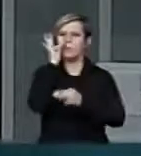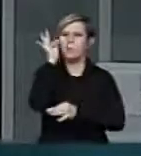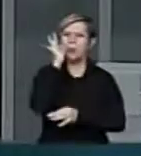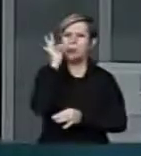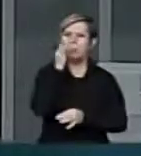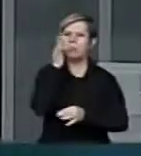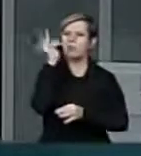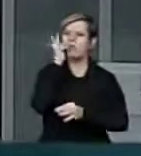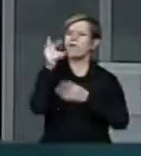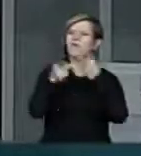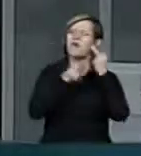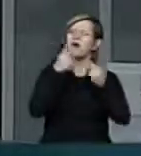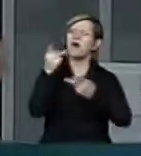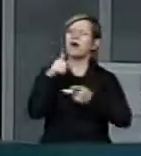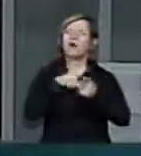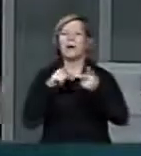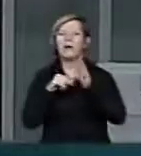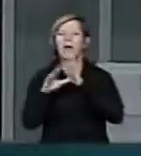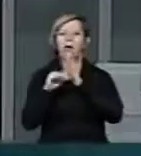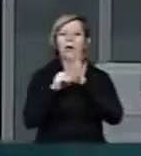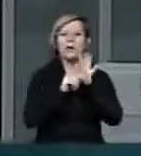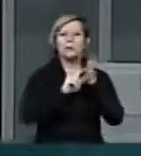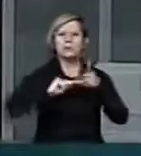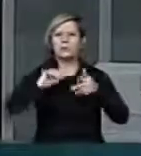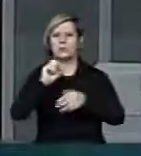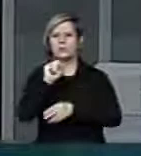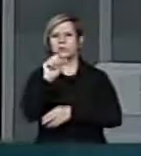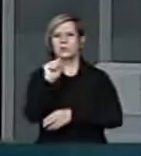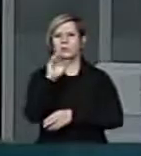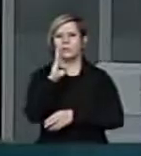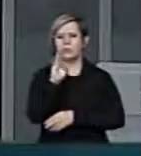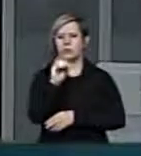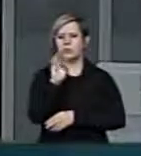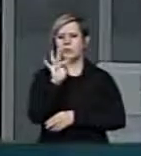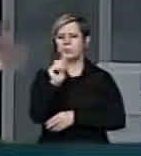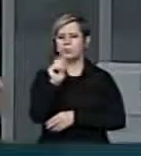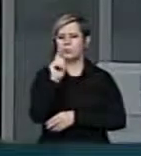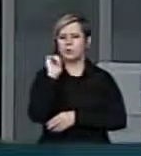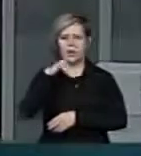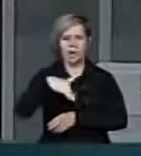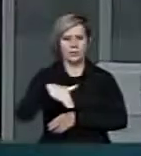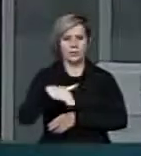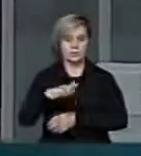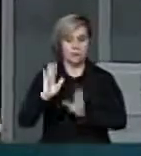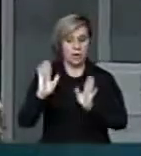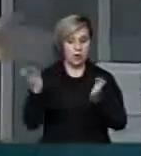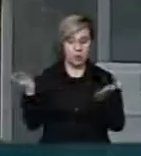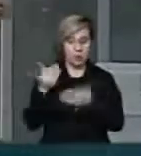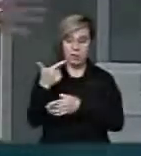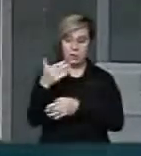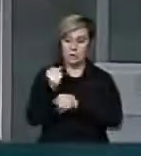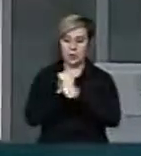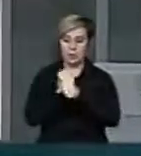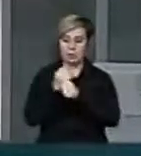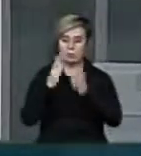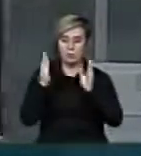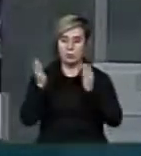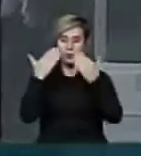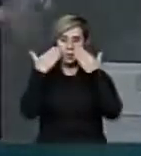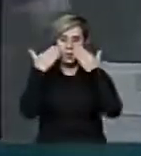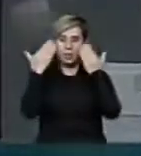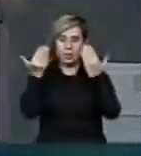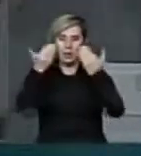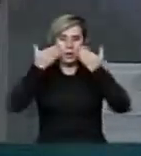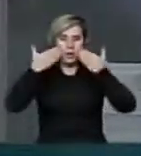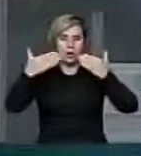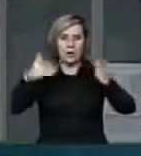pudesse ter havido sabotagem dos Estados Unidos. Passados 10 anos, agora com as revelações do seu